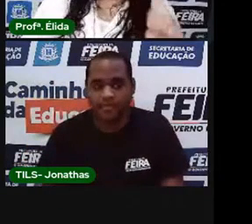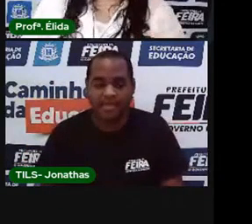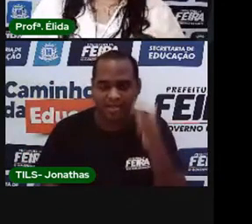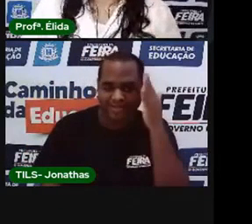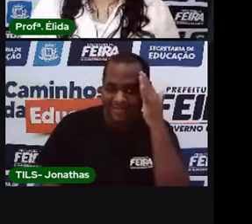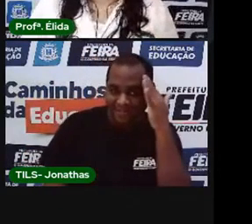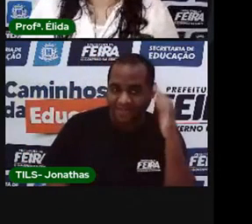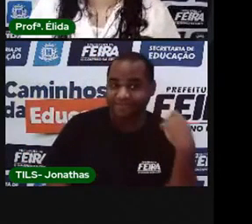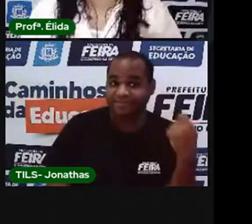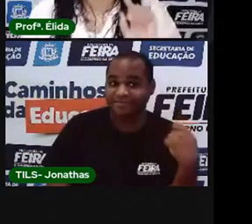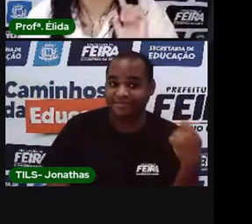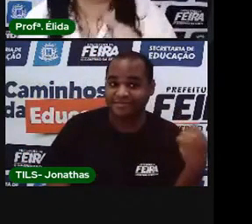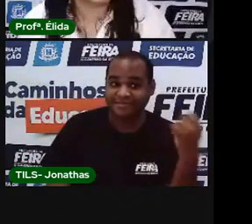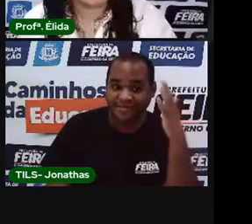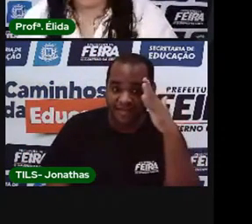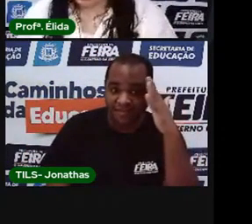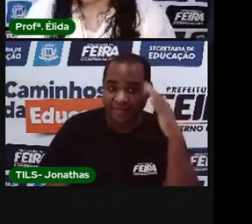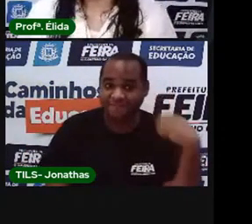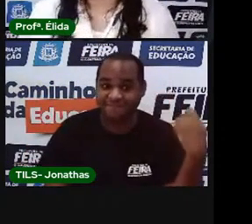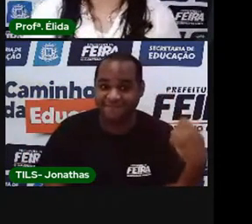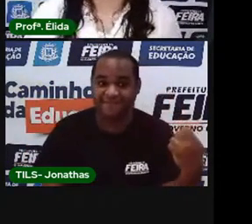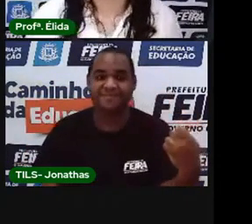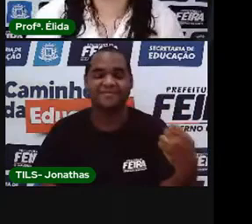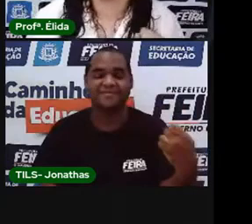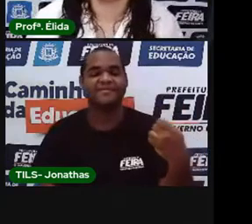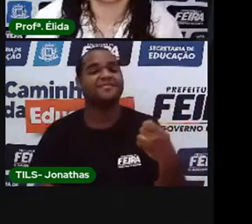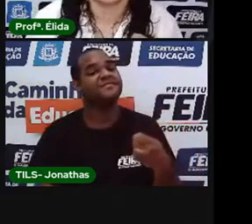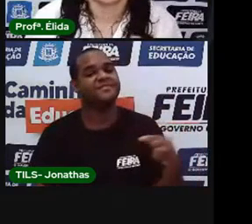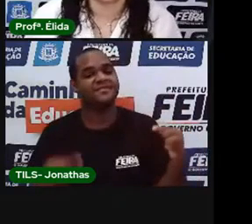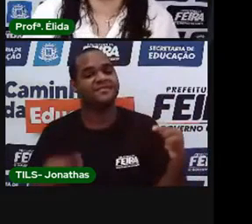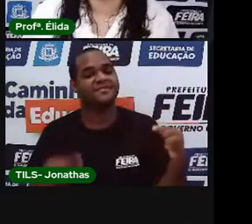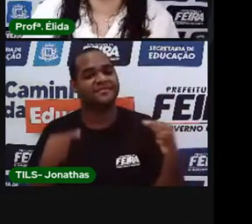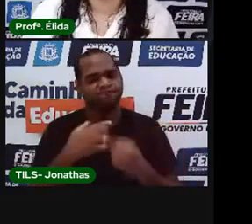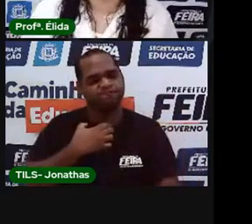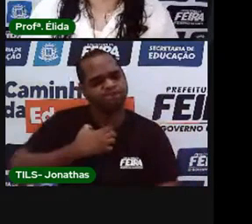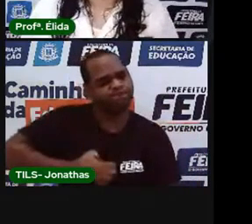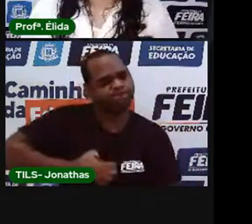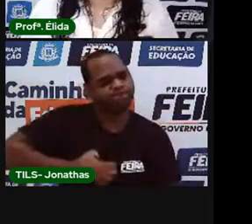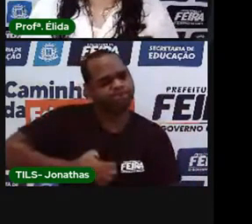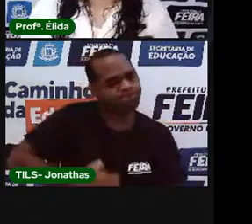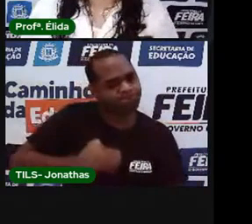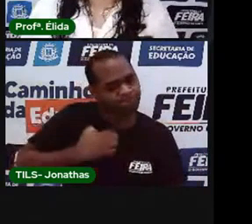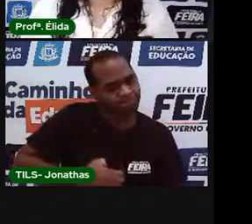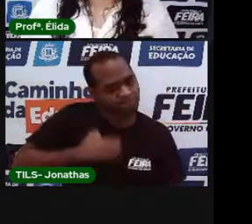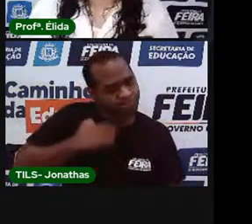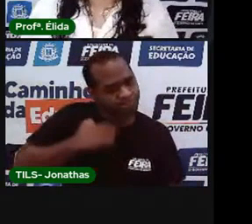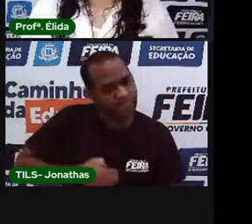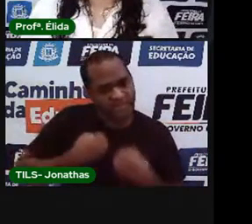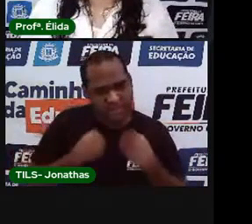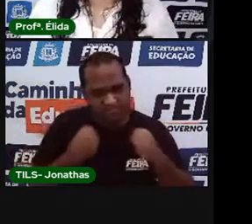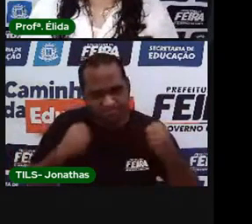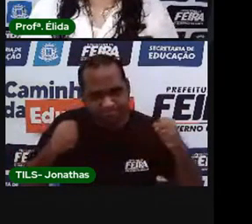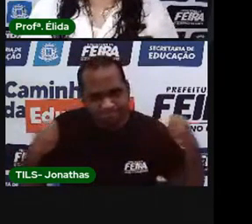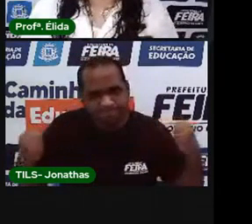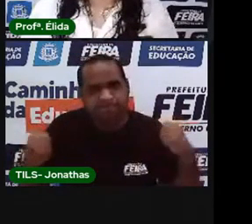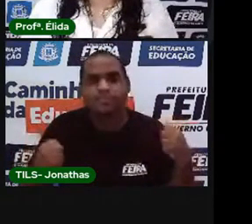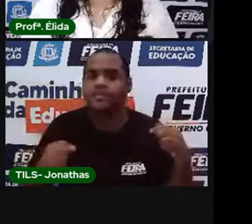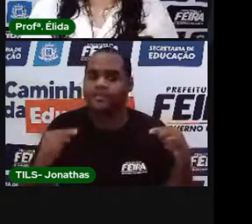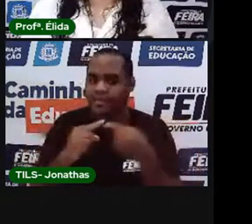você já sabe, né? Isso mesmo. É a raiva representada pela cor vermelha.